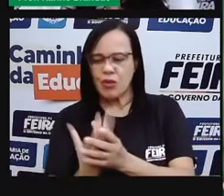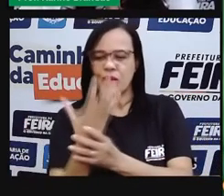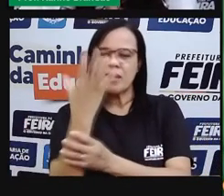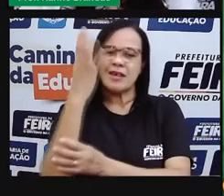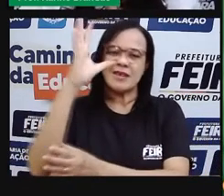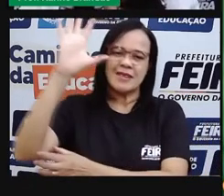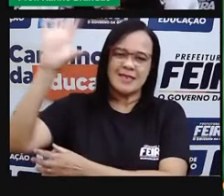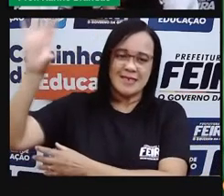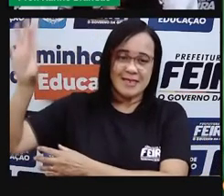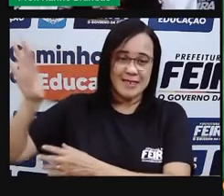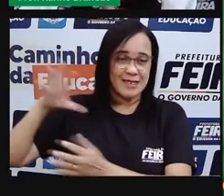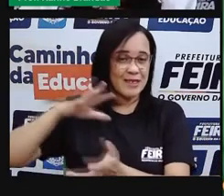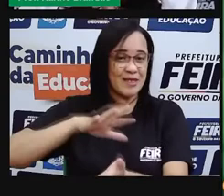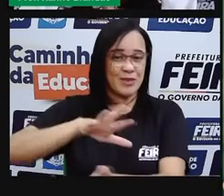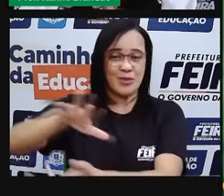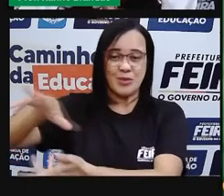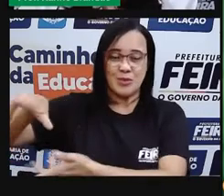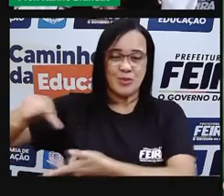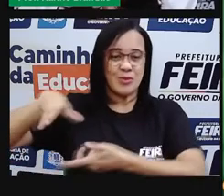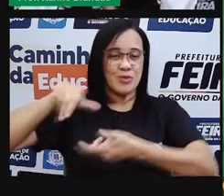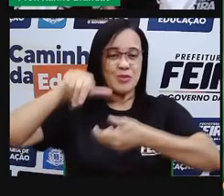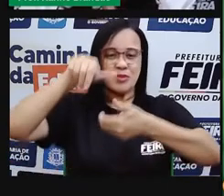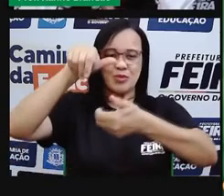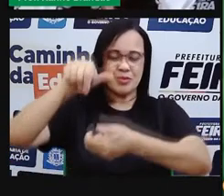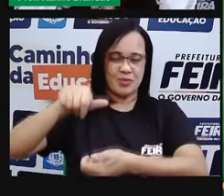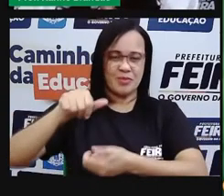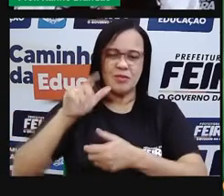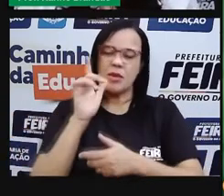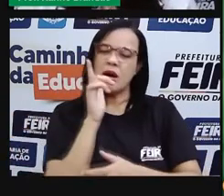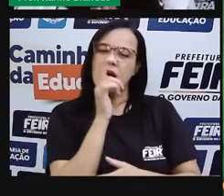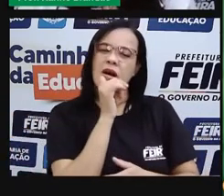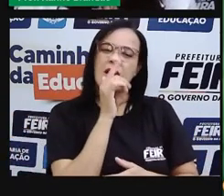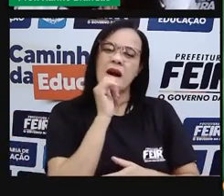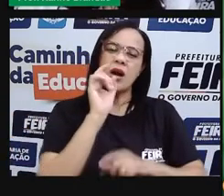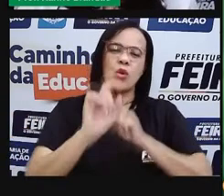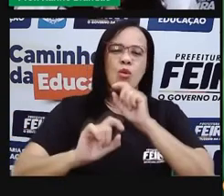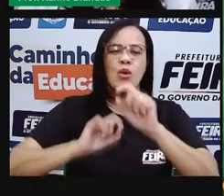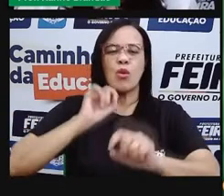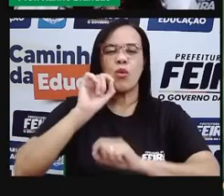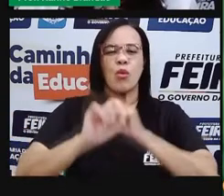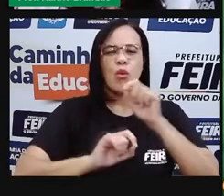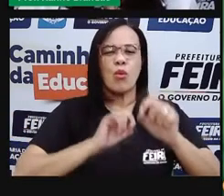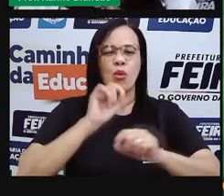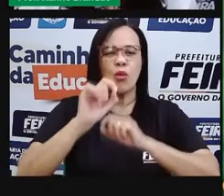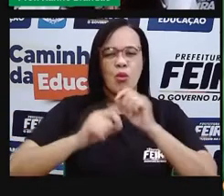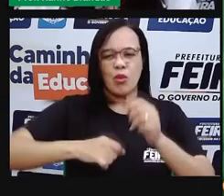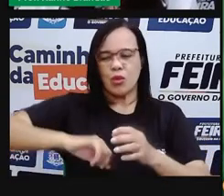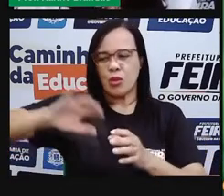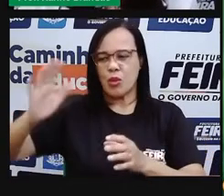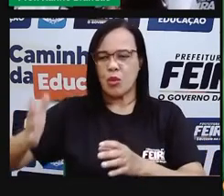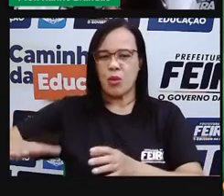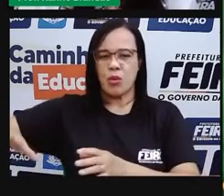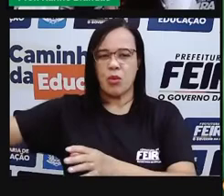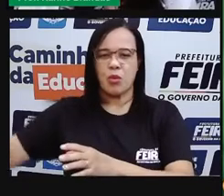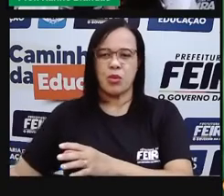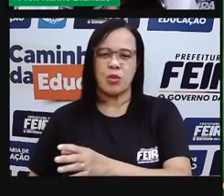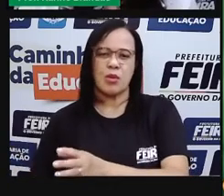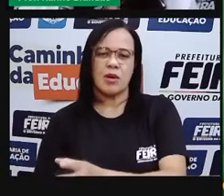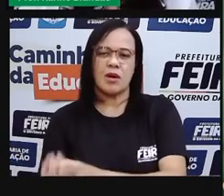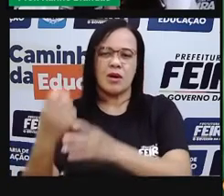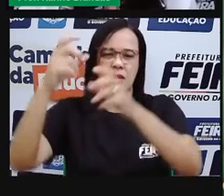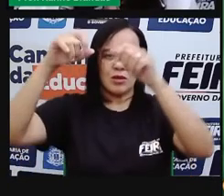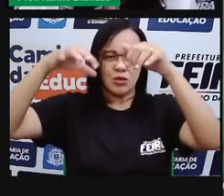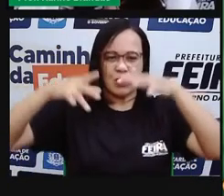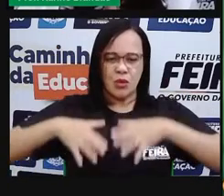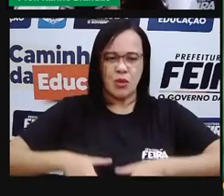e que abre um profundo grotão. Água que faz inocente, riacho e deságua, na corrente do